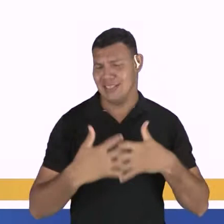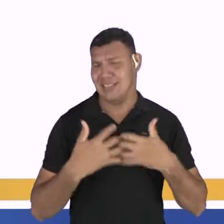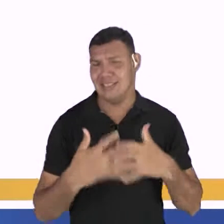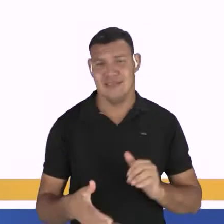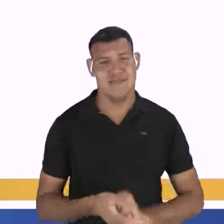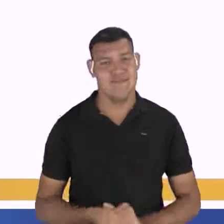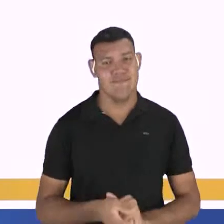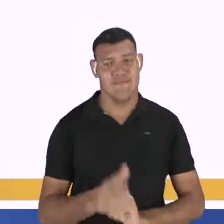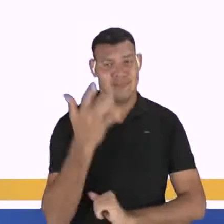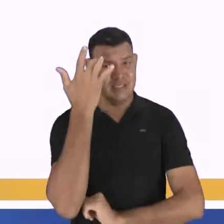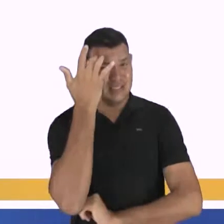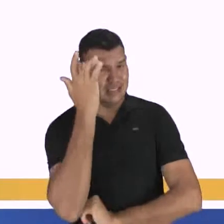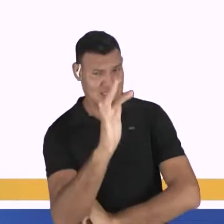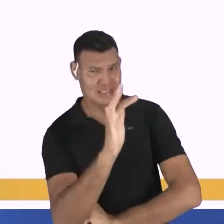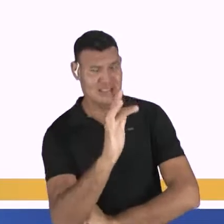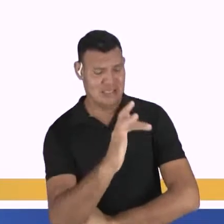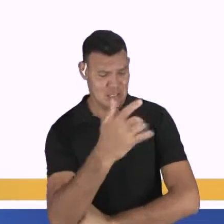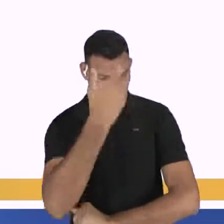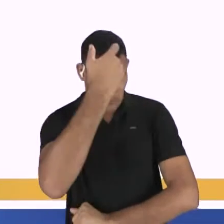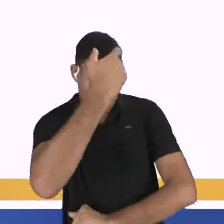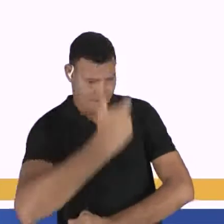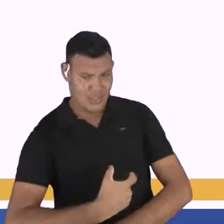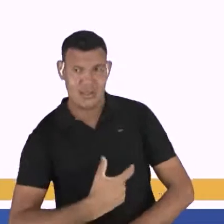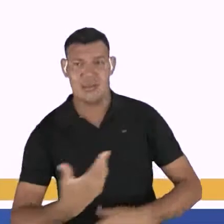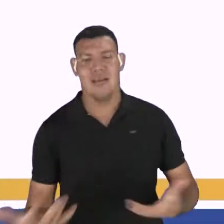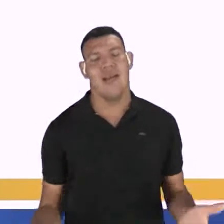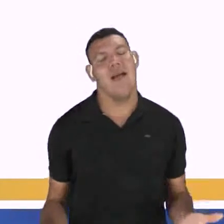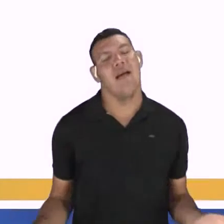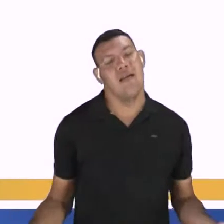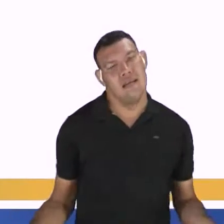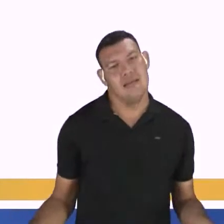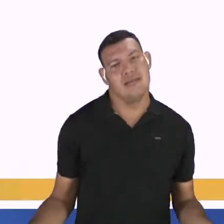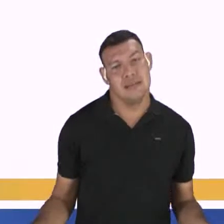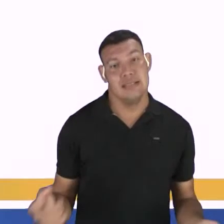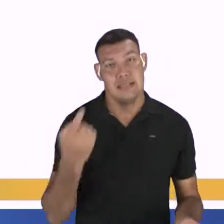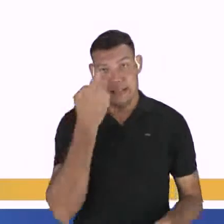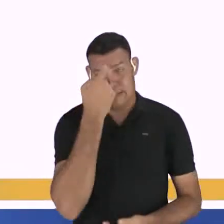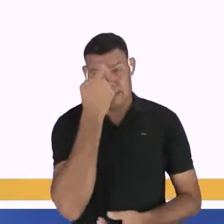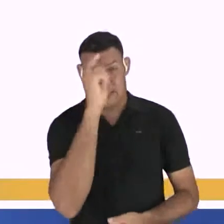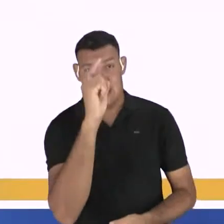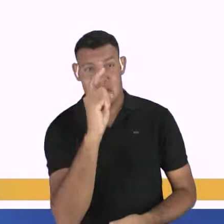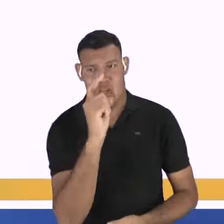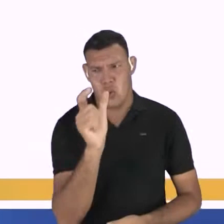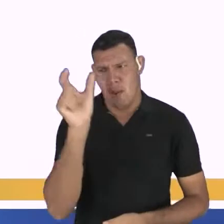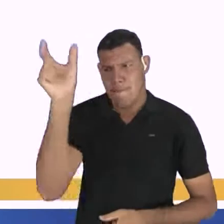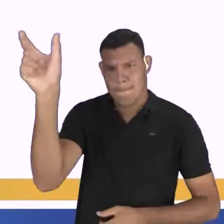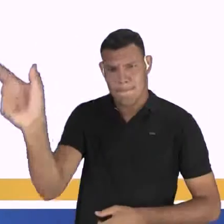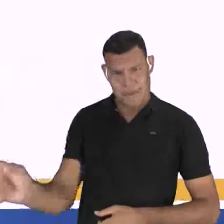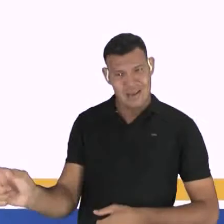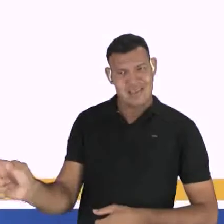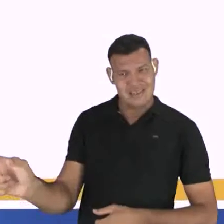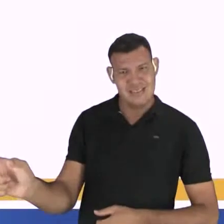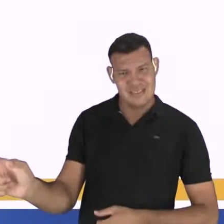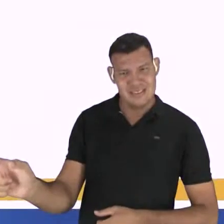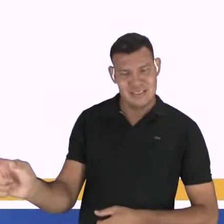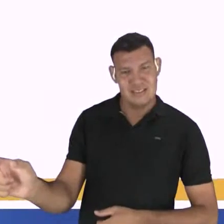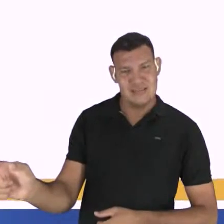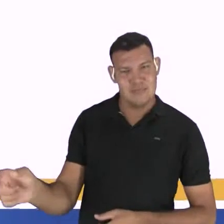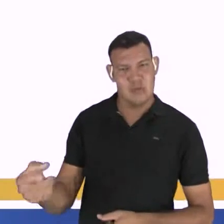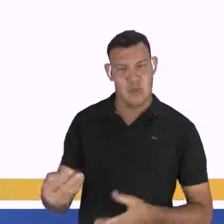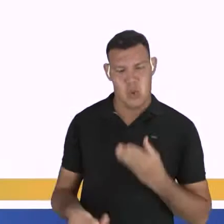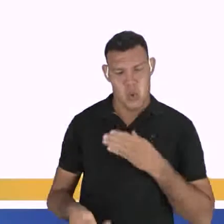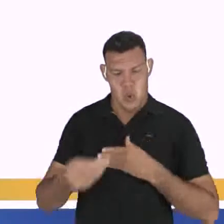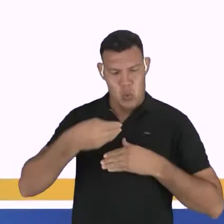quando não sabemos quem somos. Há, assim, a ideia de uma terceira pessoa, além do eu